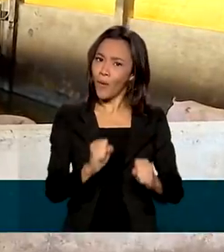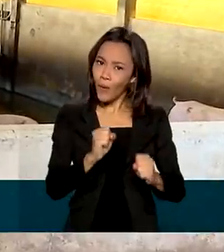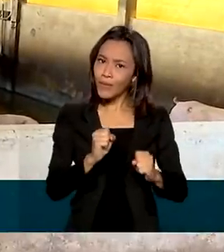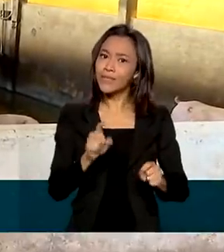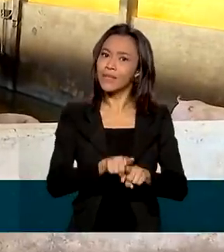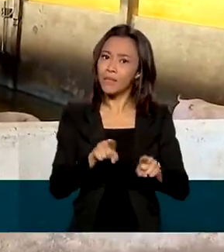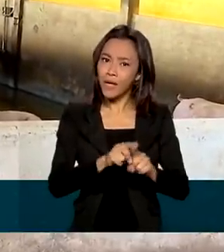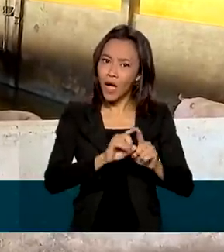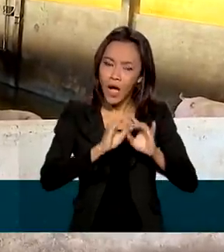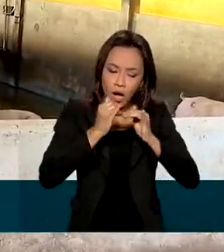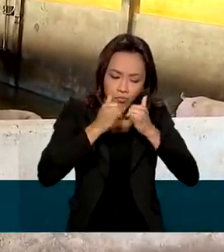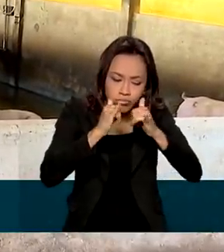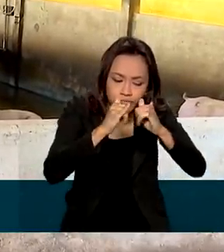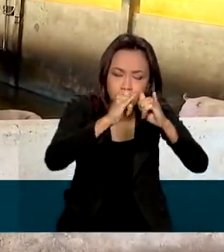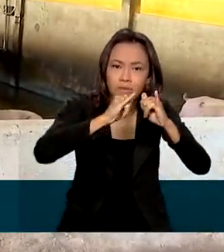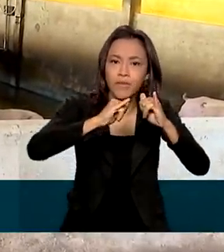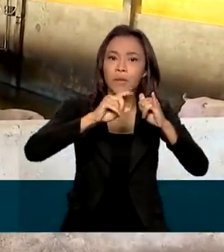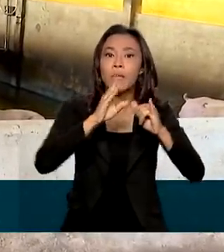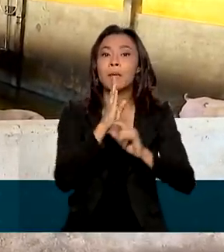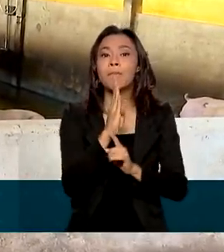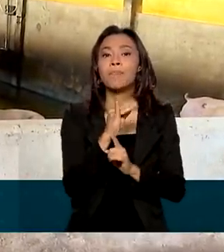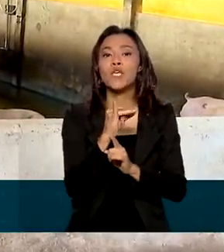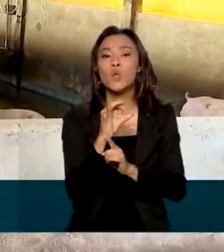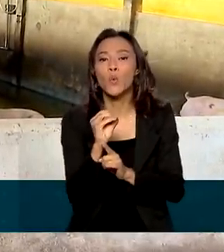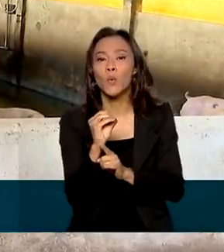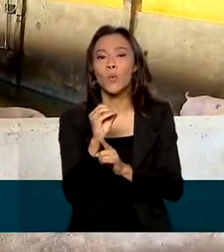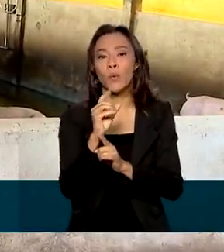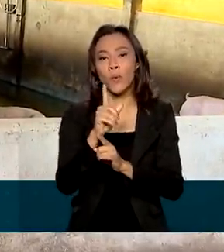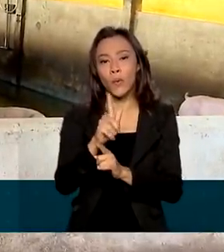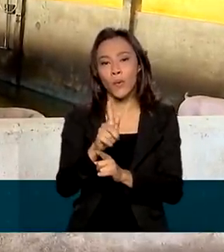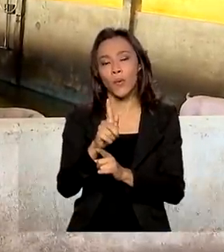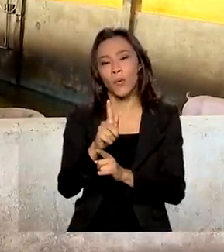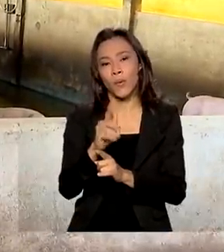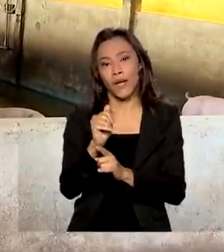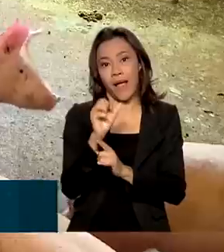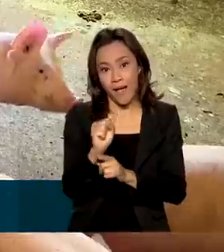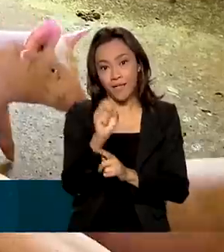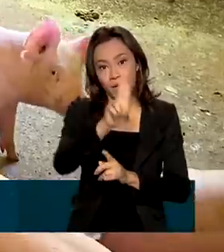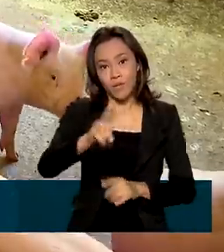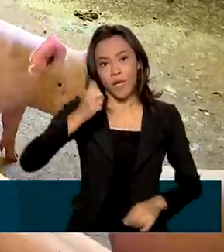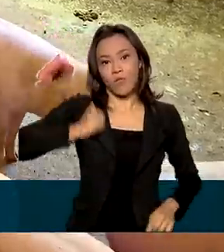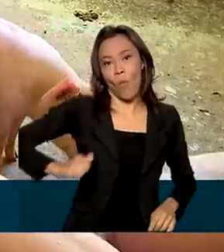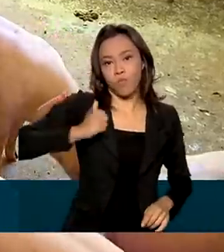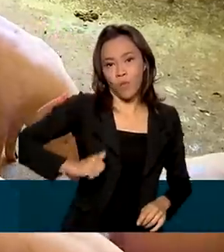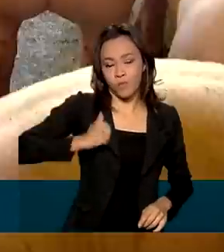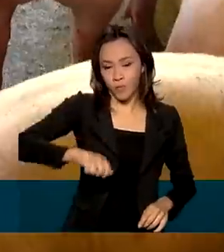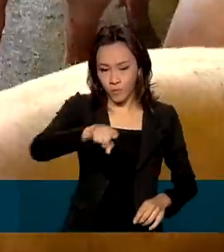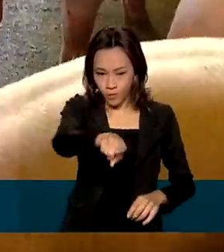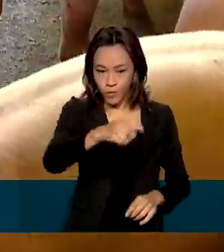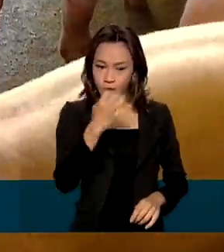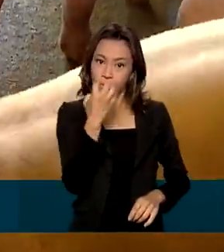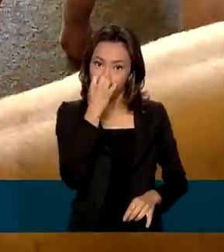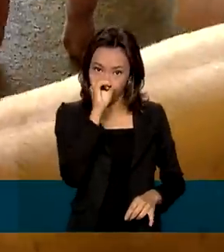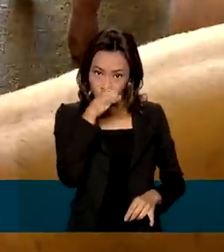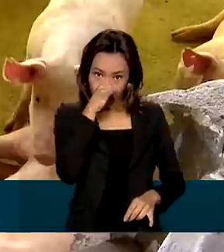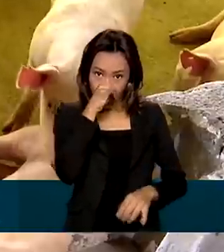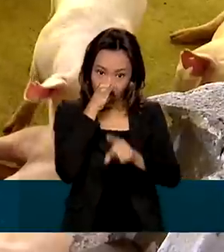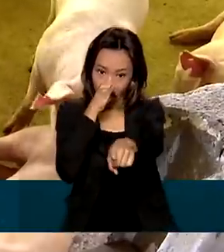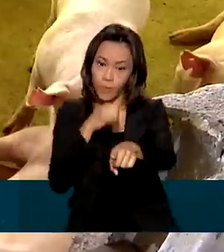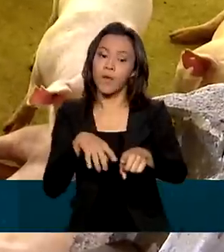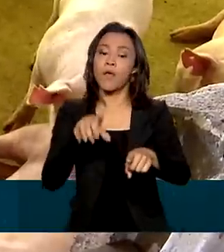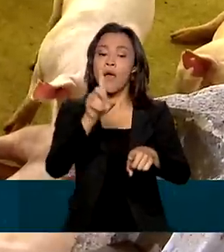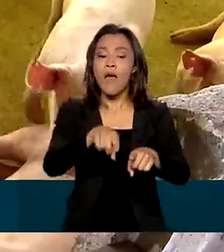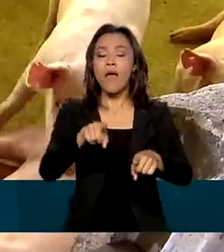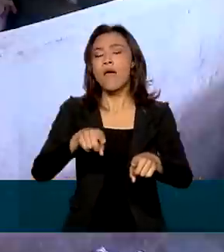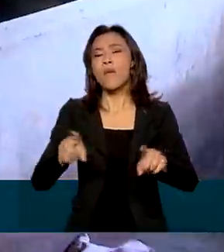energia. Eu estou falando do biogás, que é gerado com dejetos de animais. O projeto é desenvolvido numa parceria de produtores